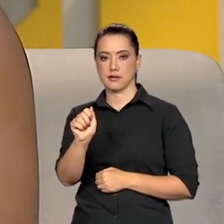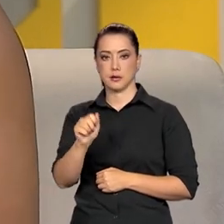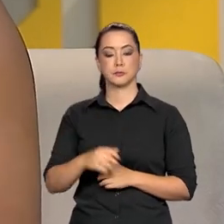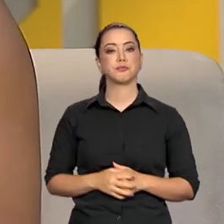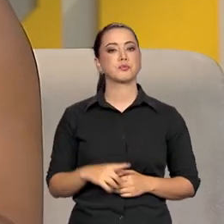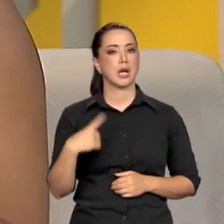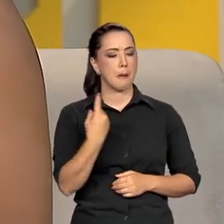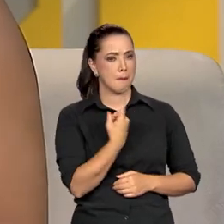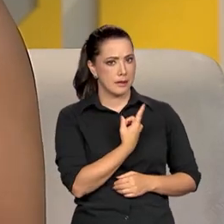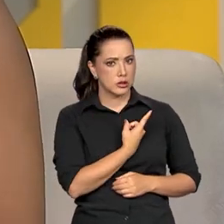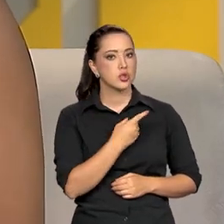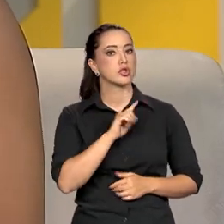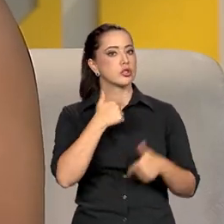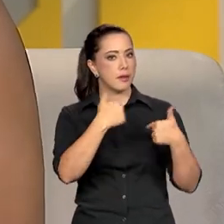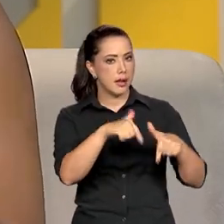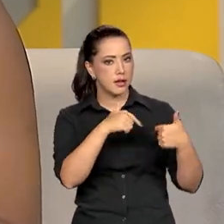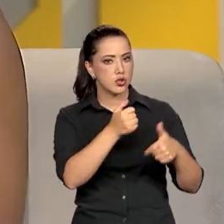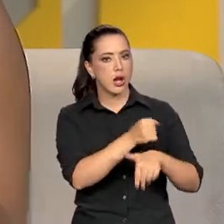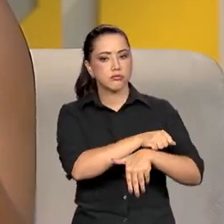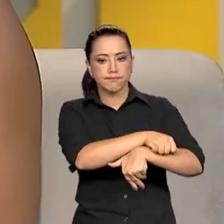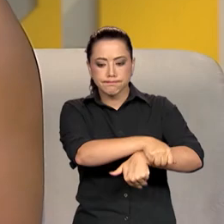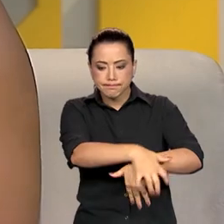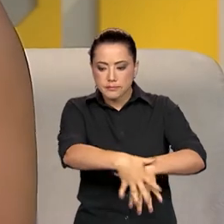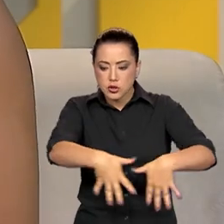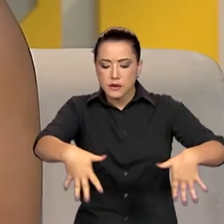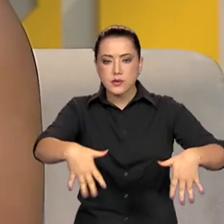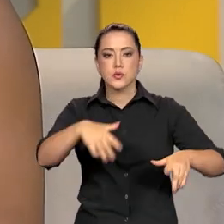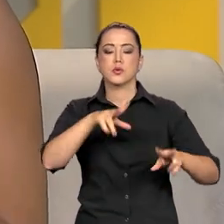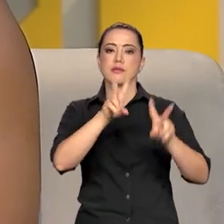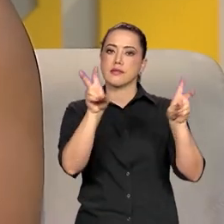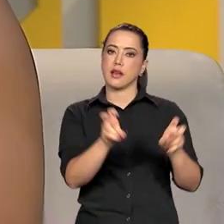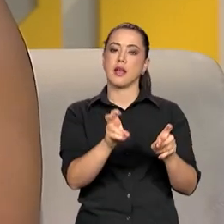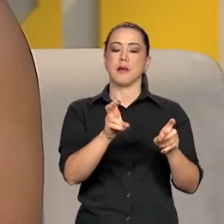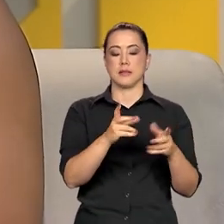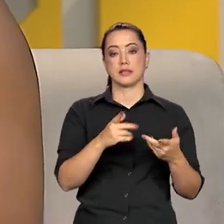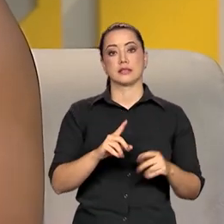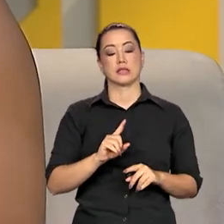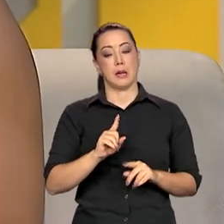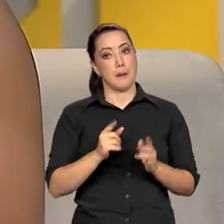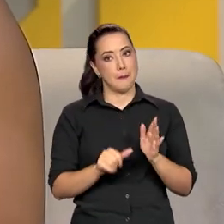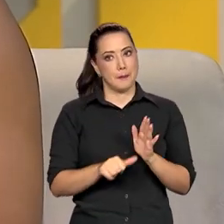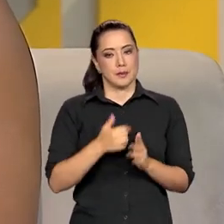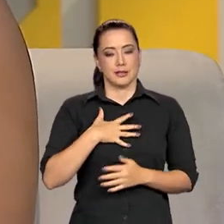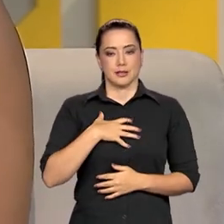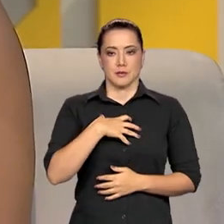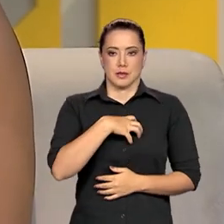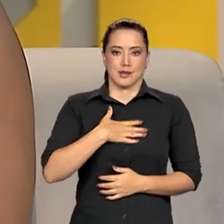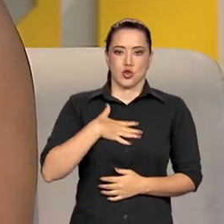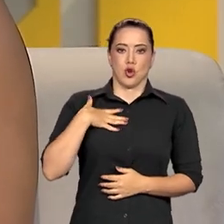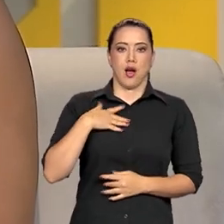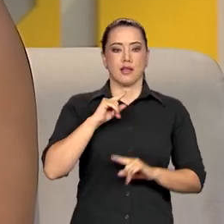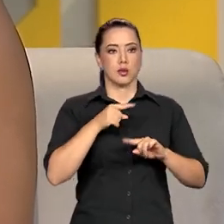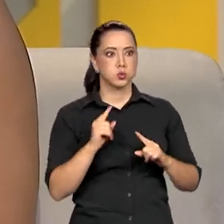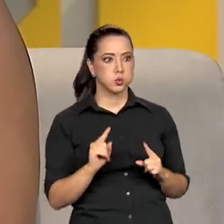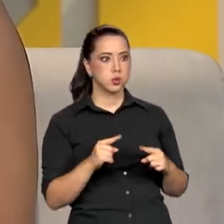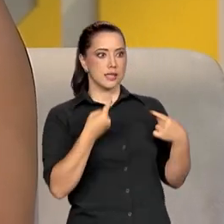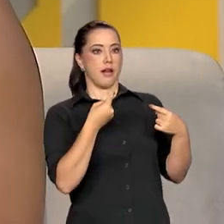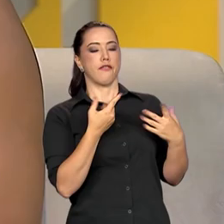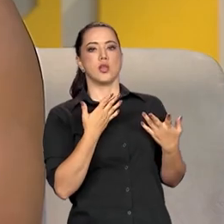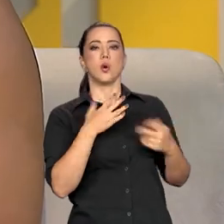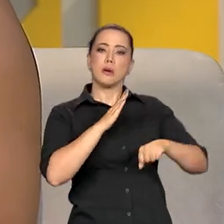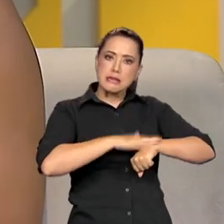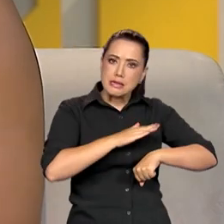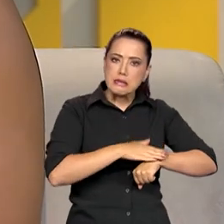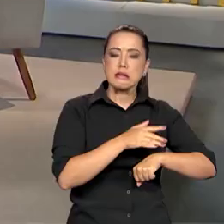transversal desde a transição. Então, primeiro foi uma honra e depois veio logo o desafio. A gente tinha ali poucas semanas semanas para demonstrar e